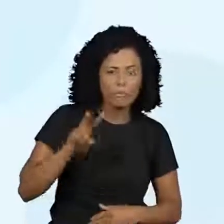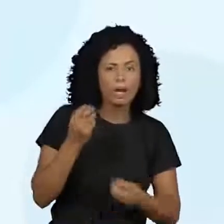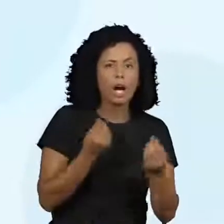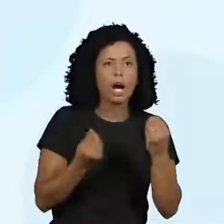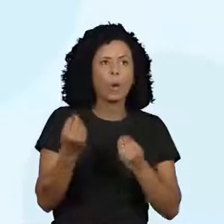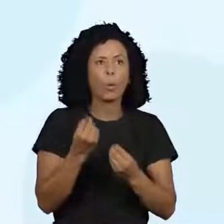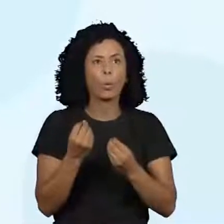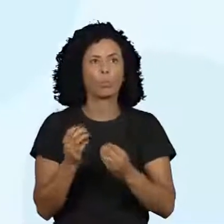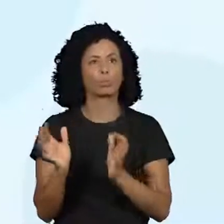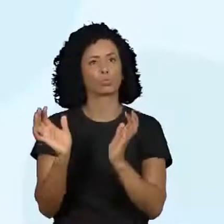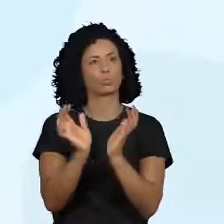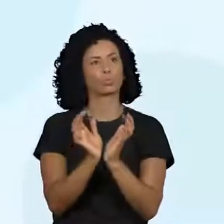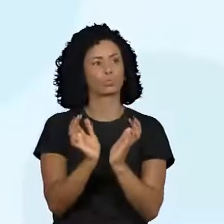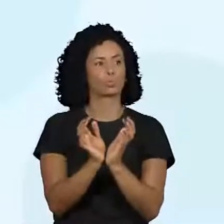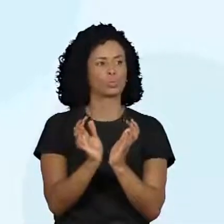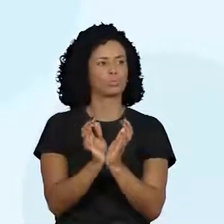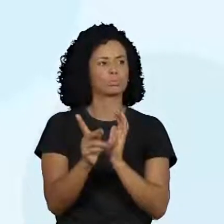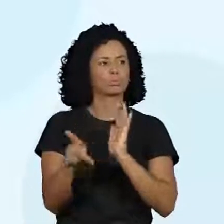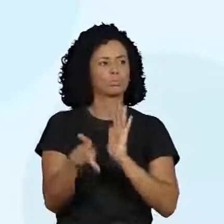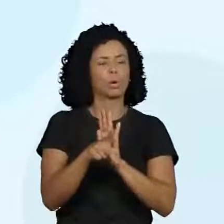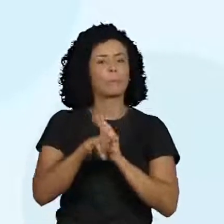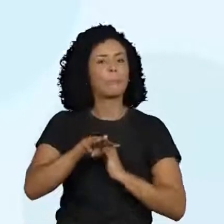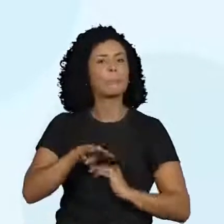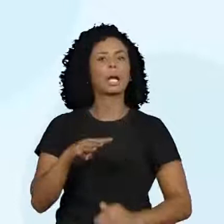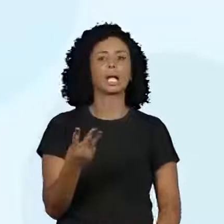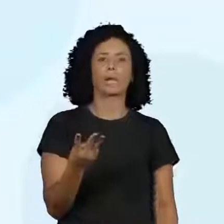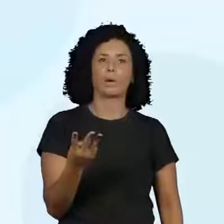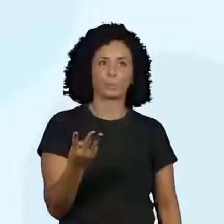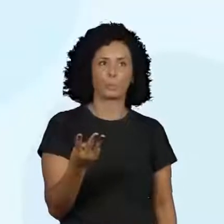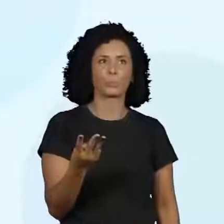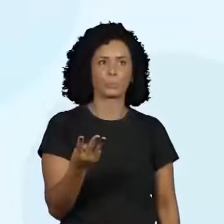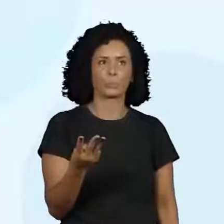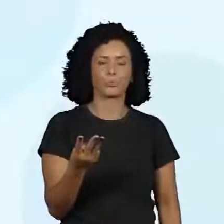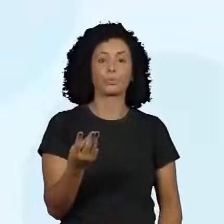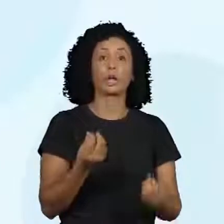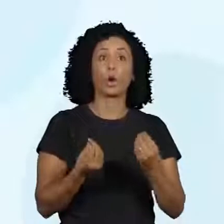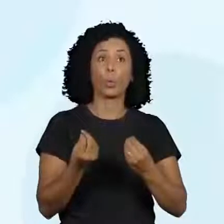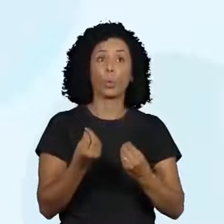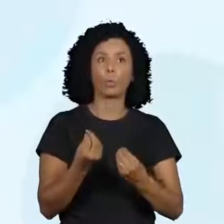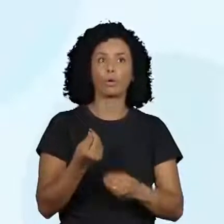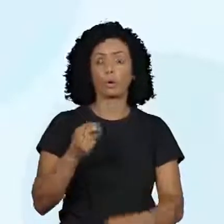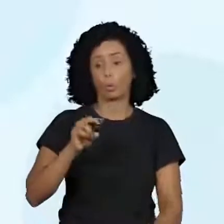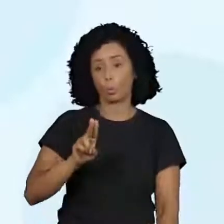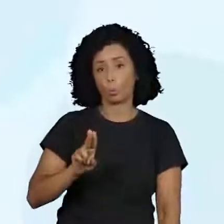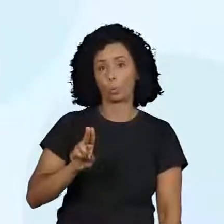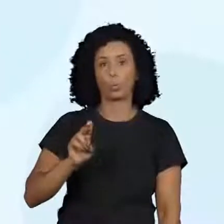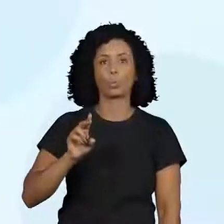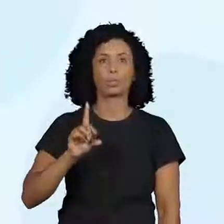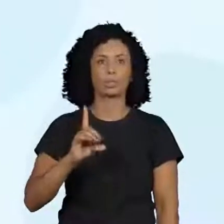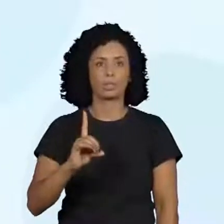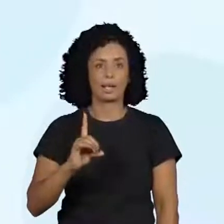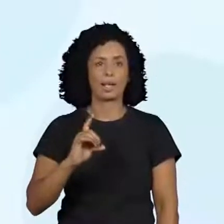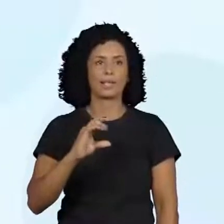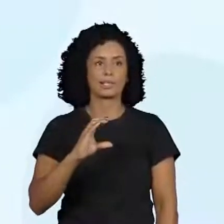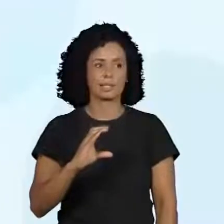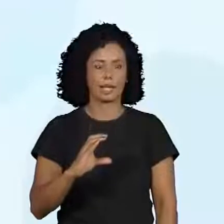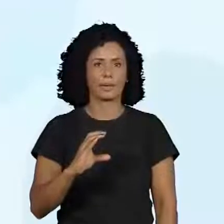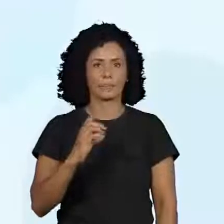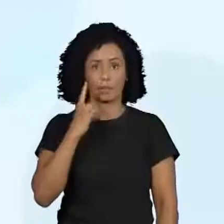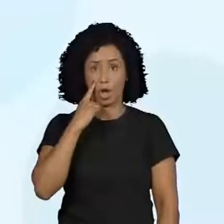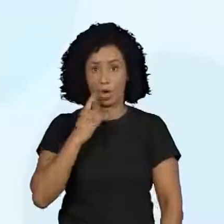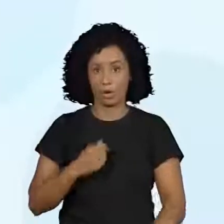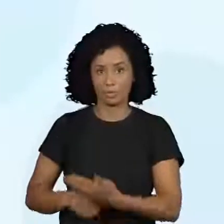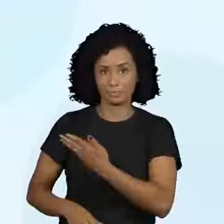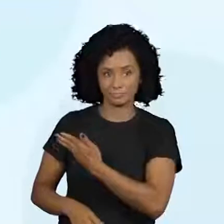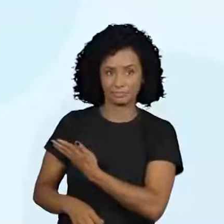oitava e a nona. Onde eu vou passar pelas unidades de milhões, as dezenas de milhões e as centenas de milhões.